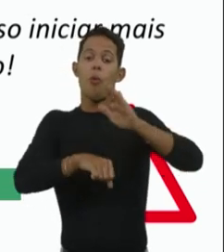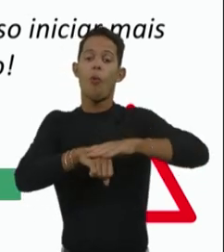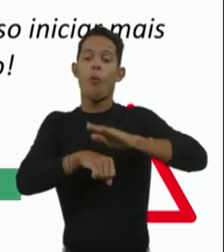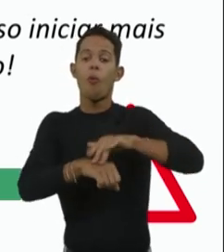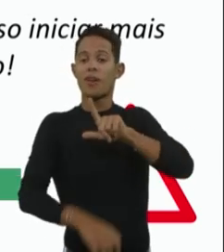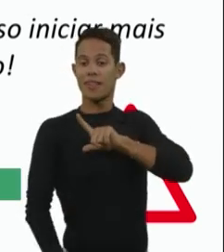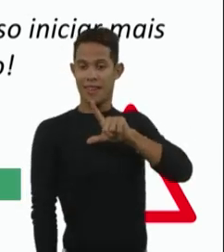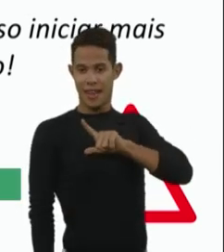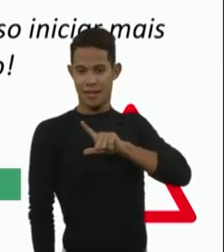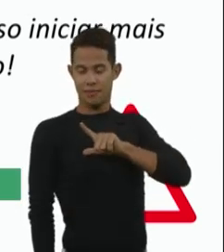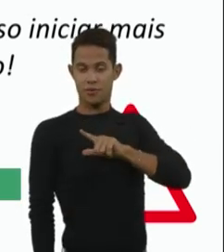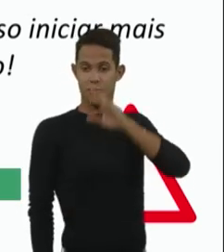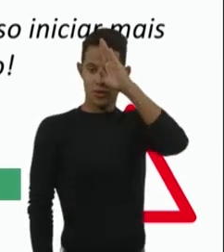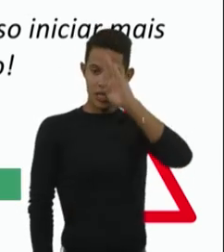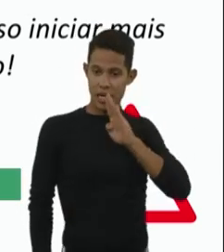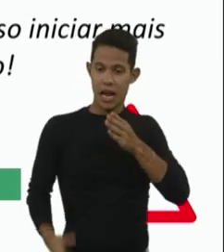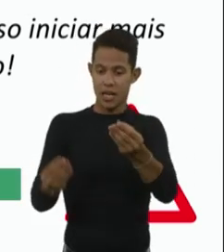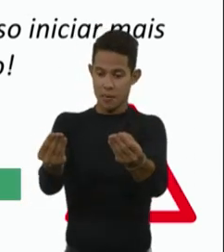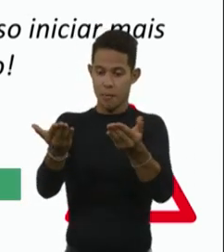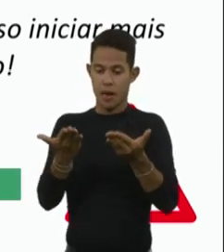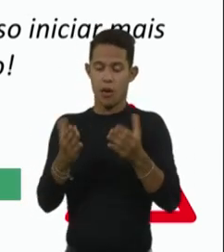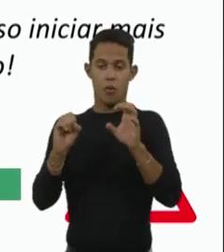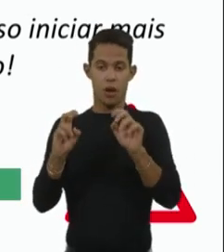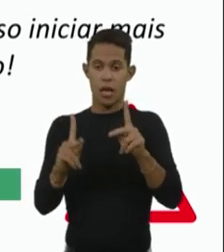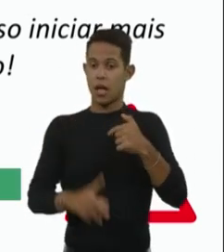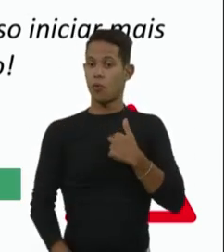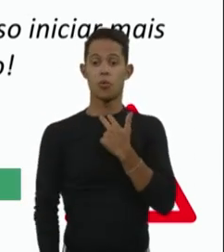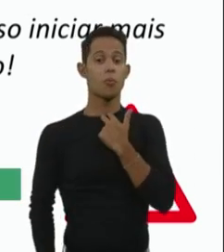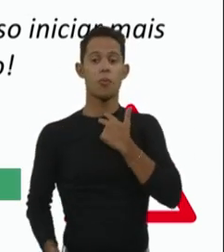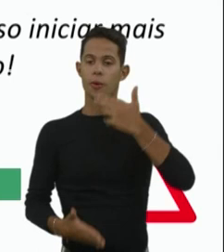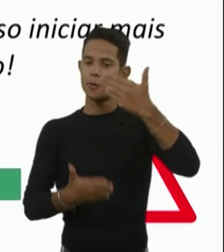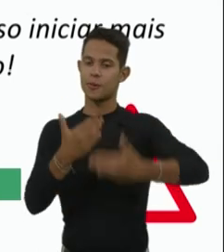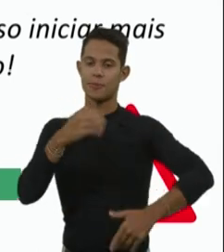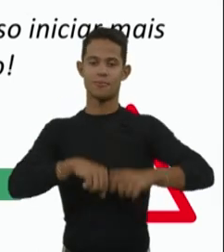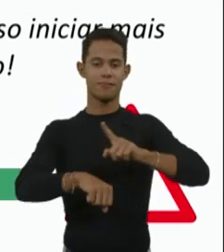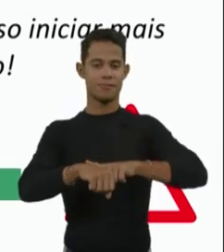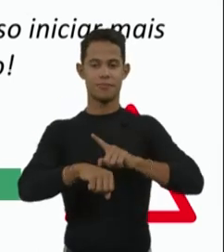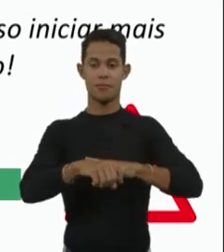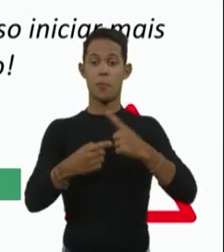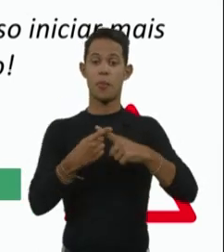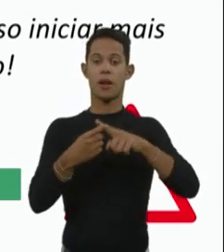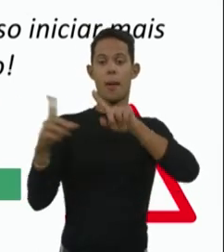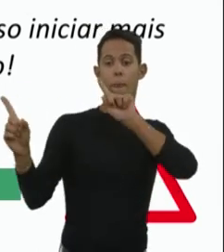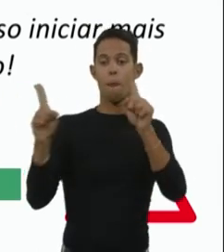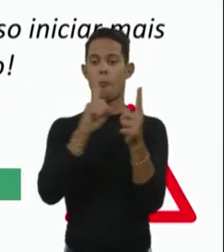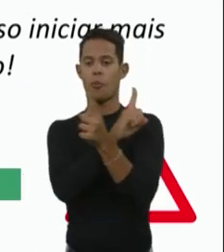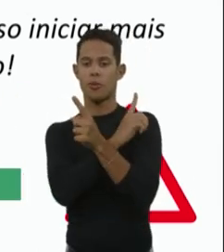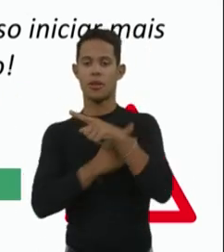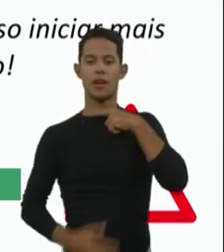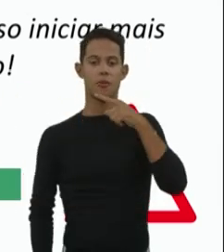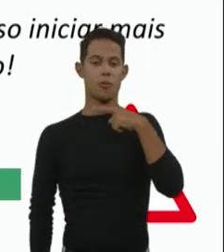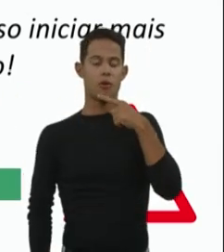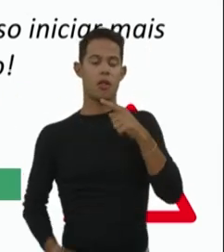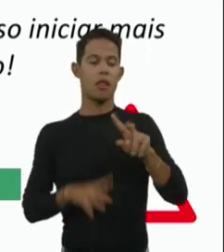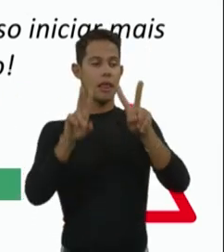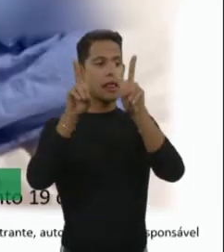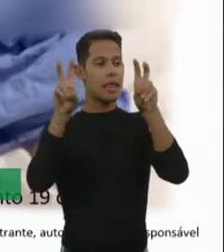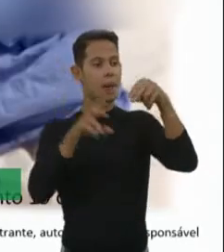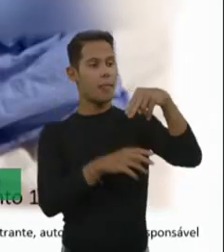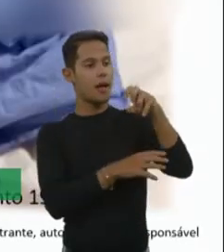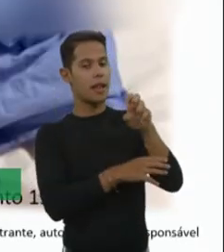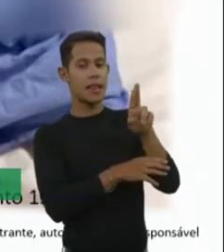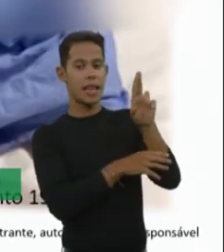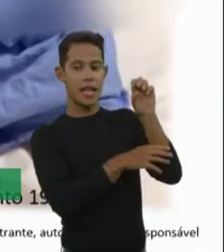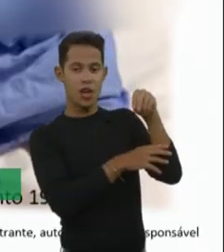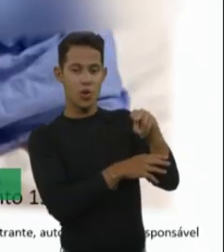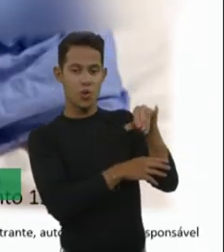que eu devo, então, começar, então, não posso perder tempo, porque isso é irreversível, a está falando de neurônio, e neurônio são células que não se